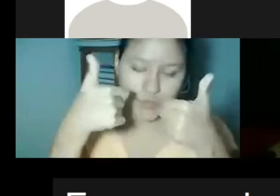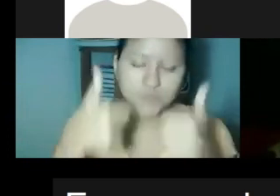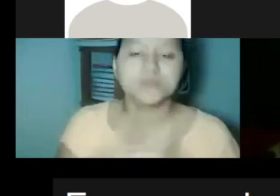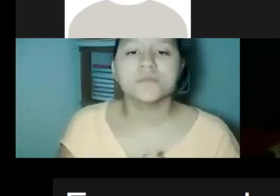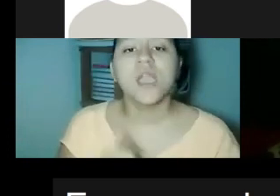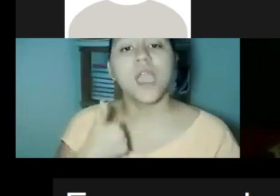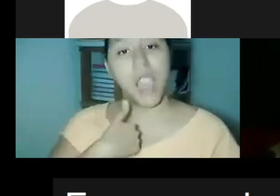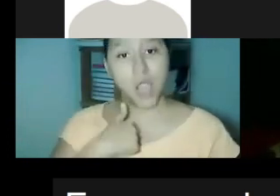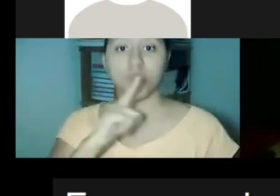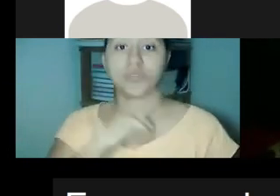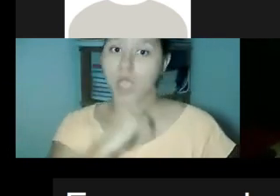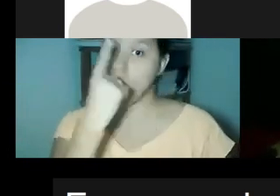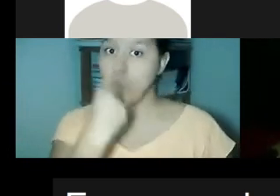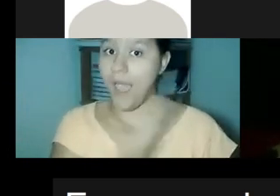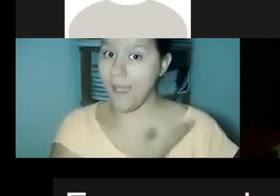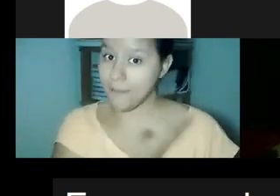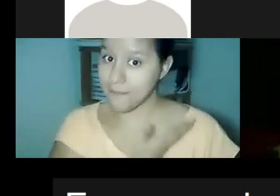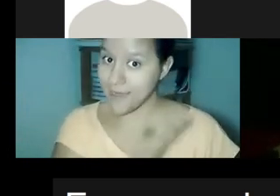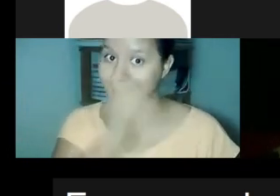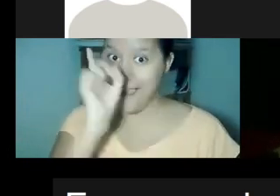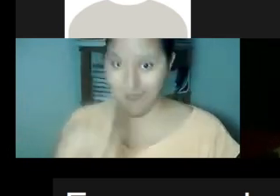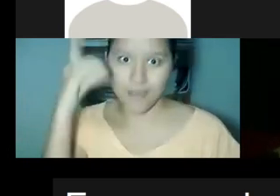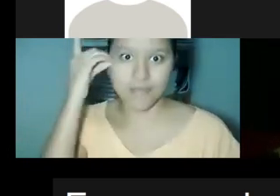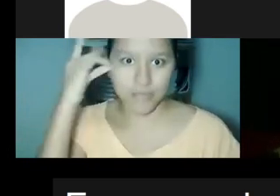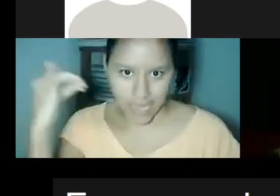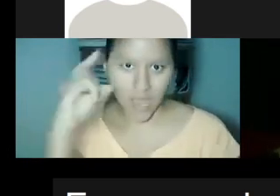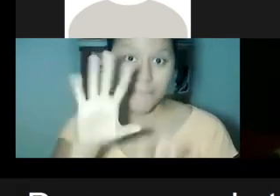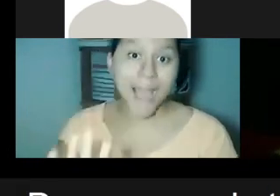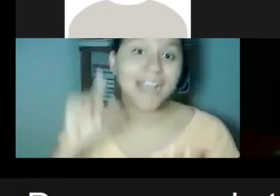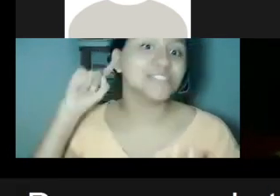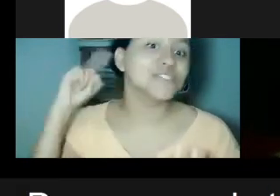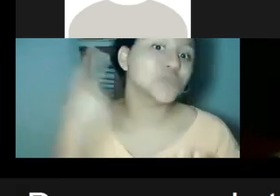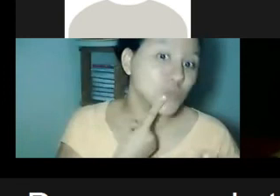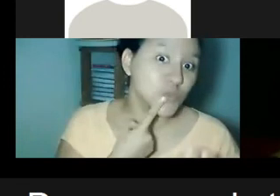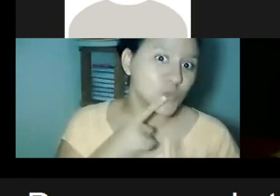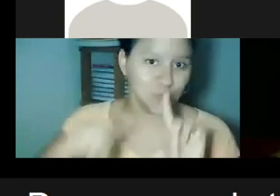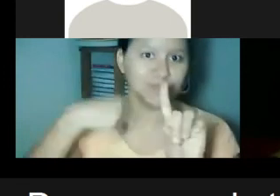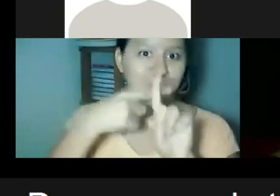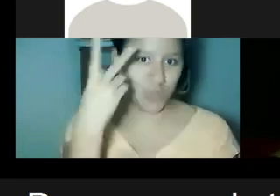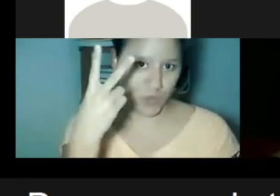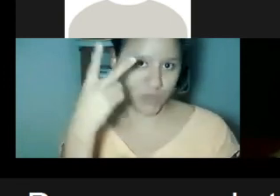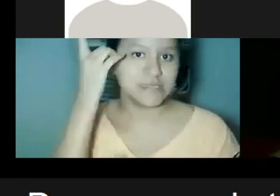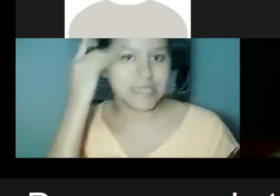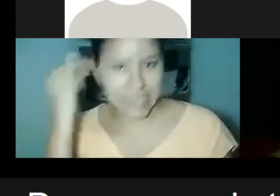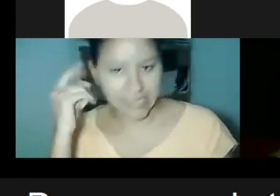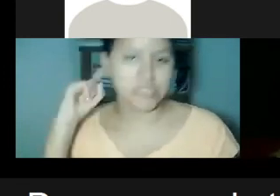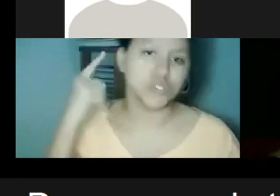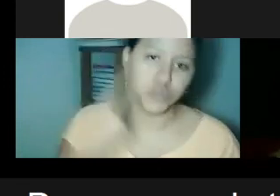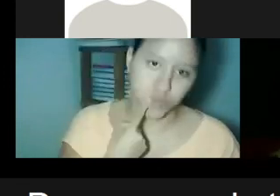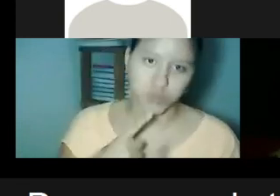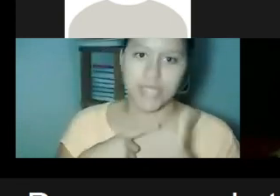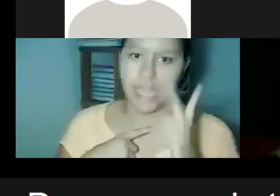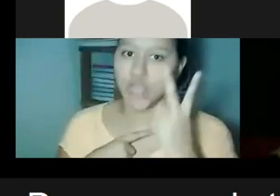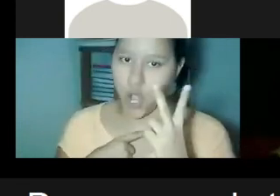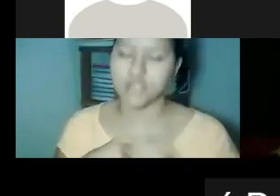ela não sou surda ok eu tenho um amigo que ele tem down mas ele também é surdo ele